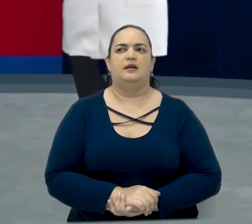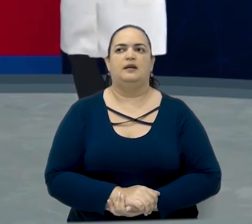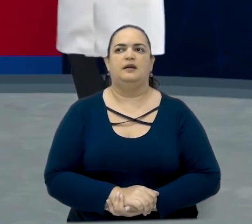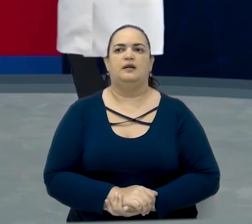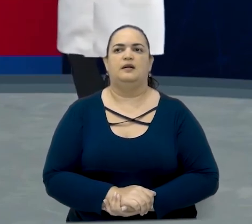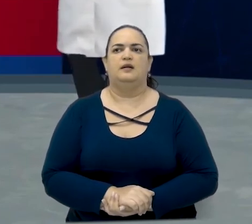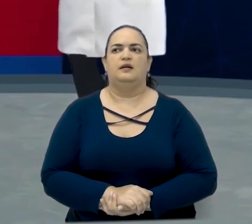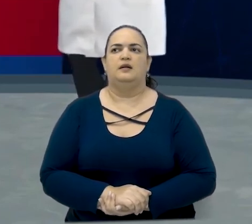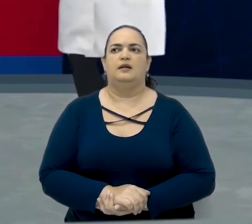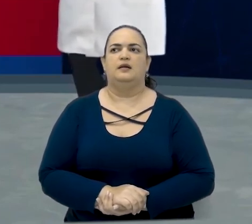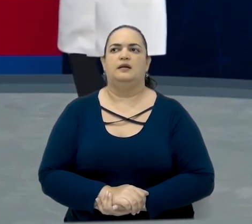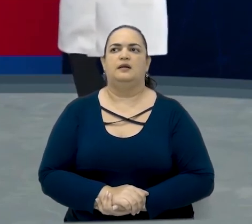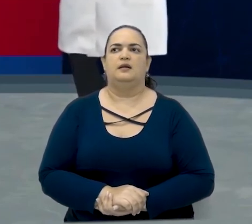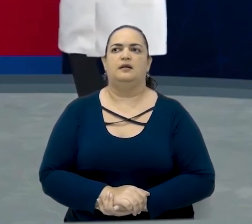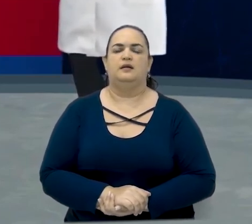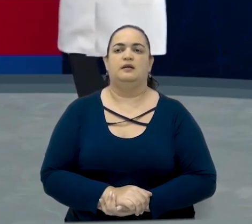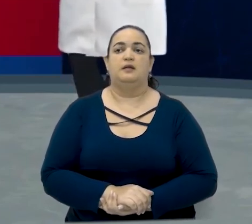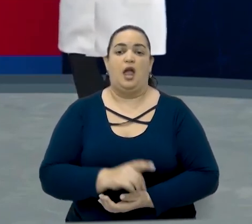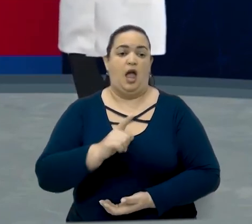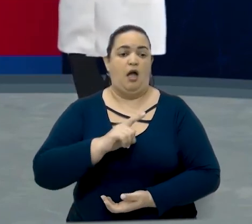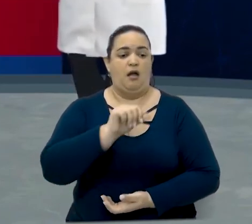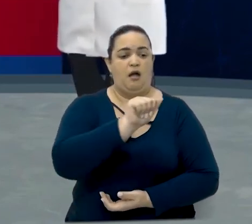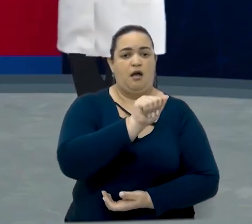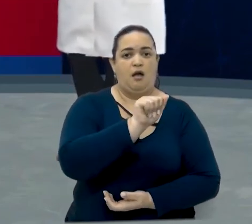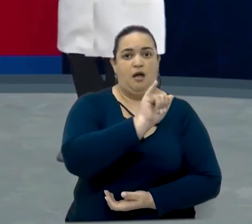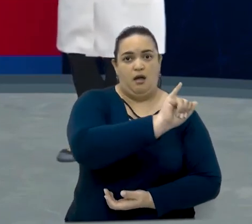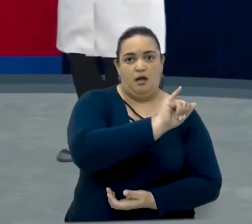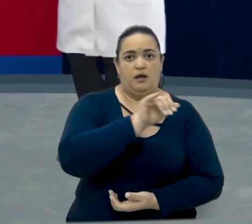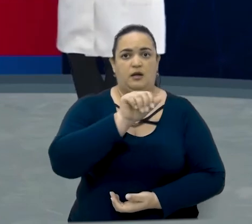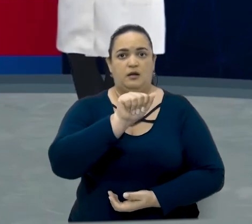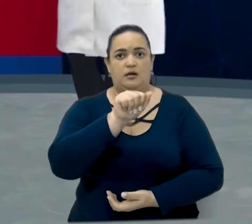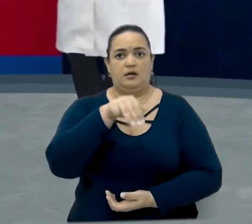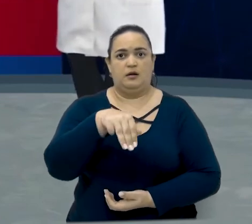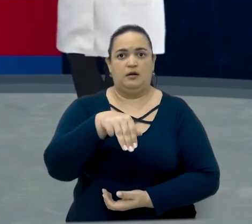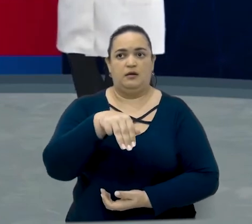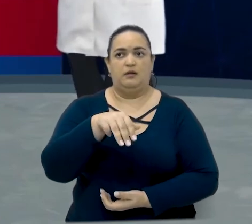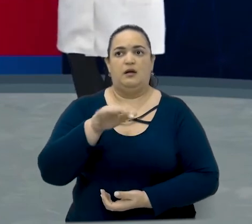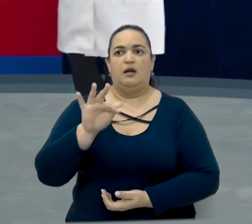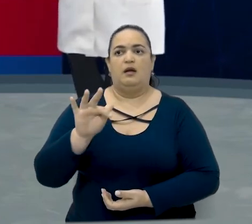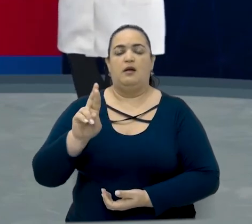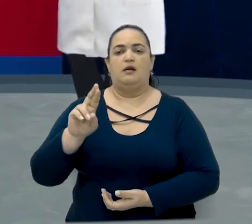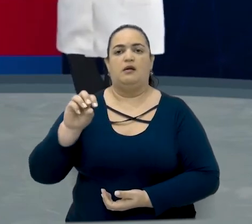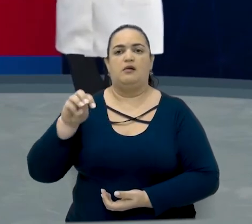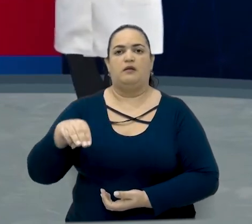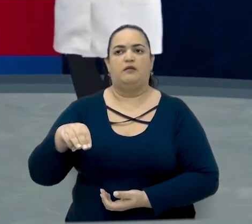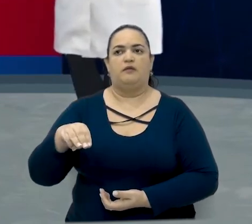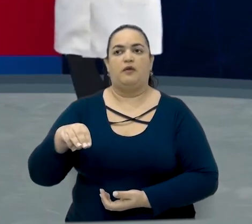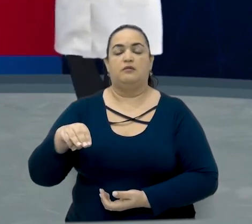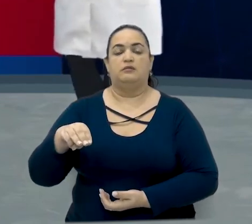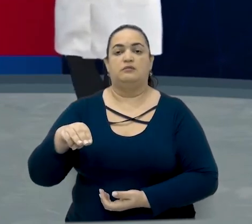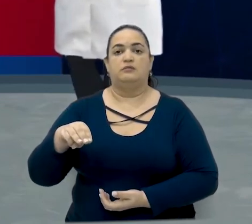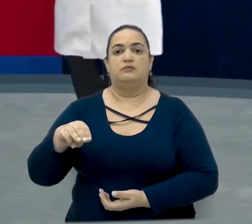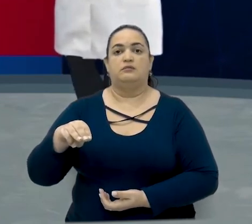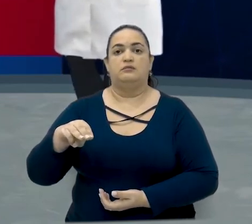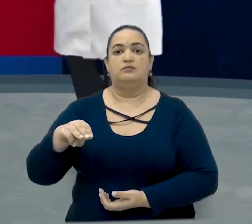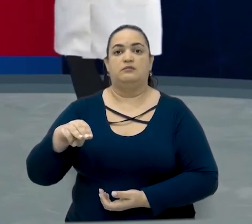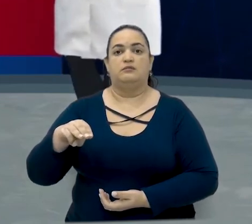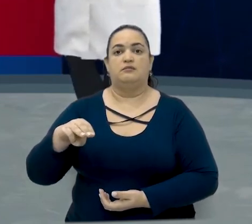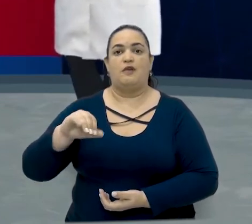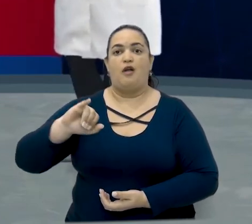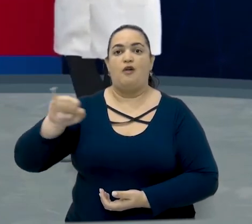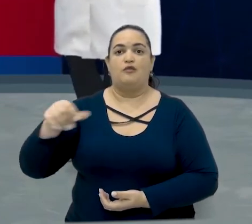Esse daí tá na forma contraída. Eu sou from... Do... Da... de... Qual é nome do país? Japan.